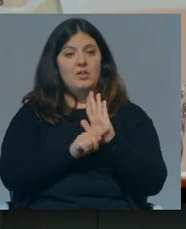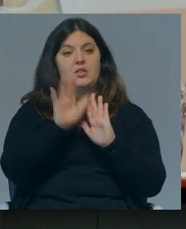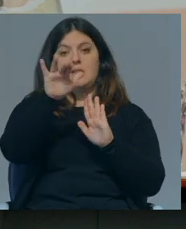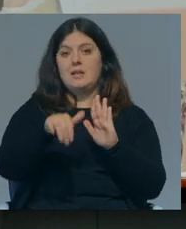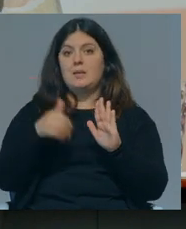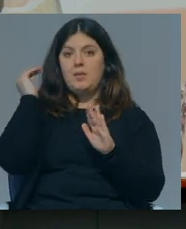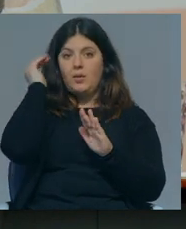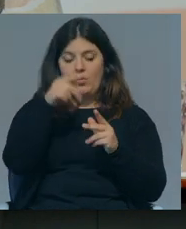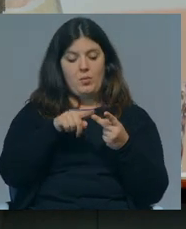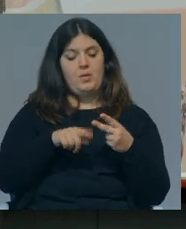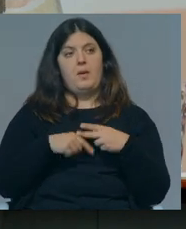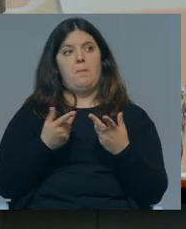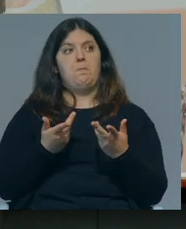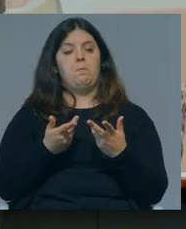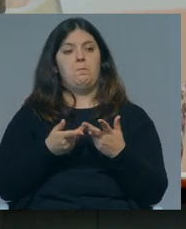a Assembleia da República.